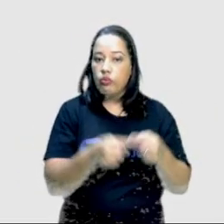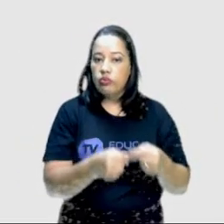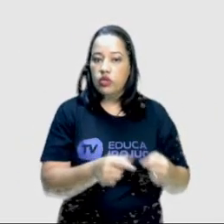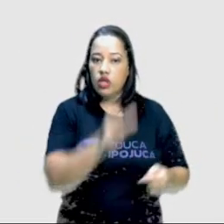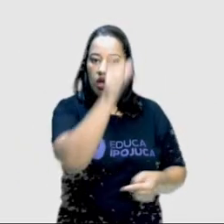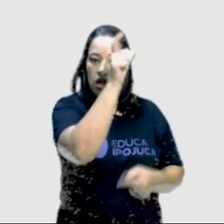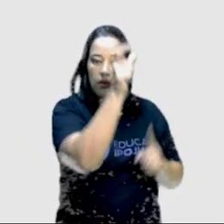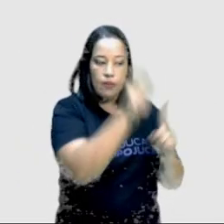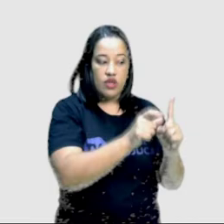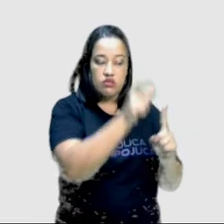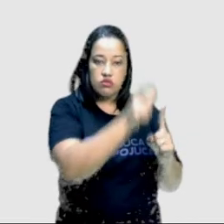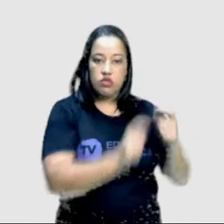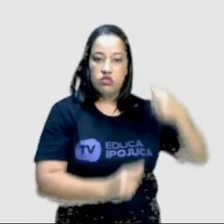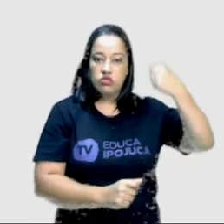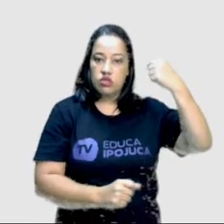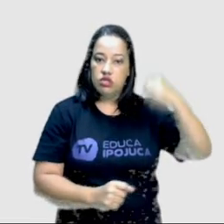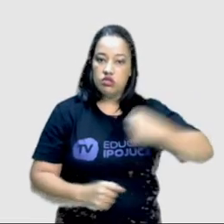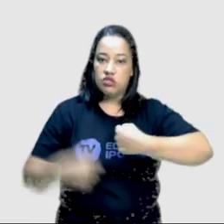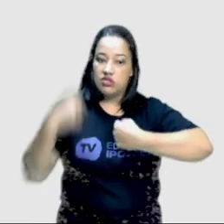Zé Gopinha, está servindo de quê?